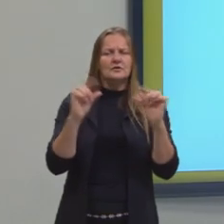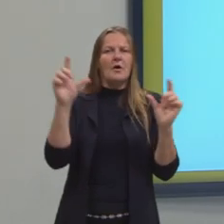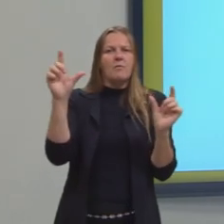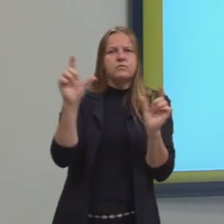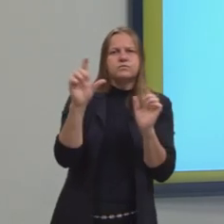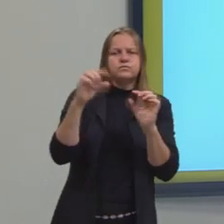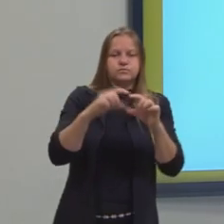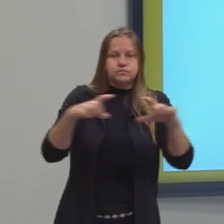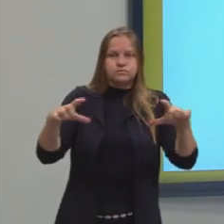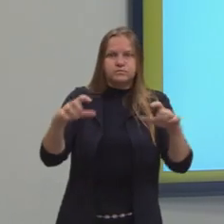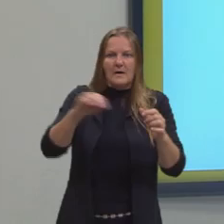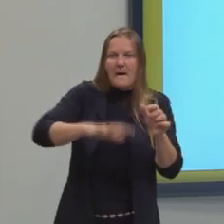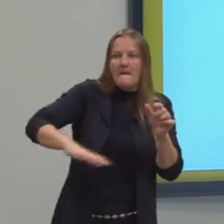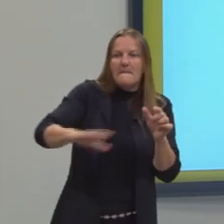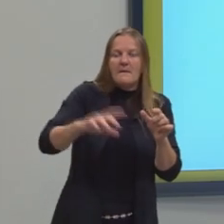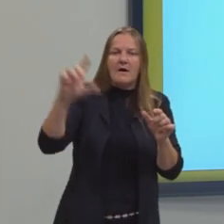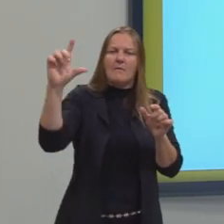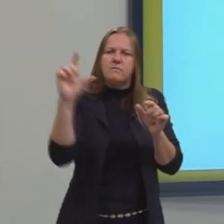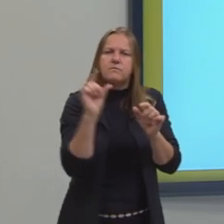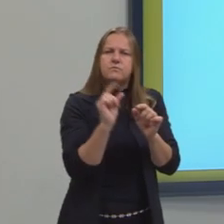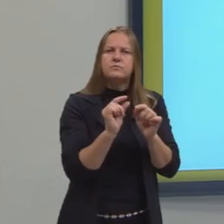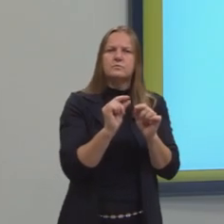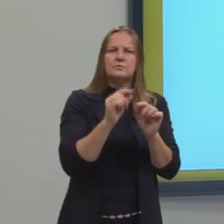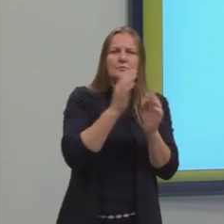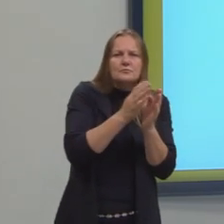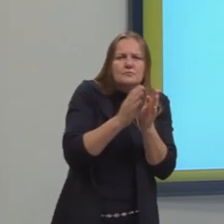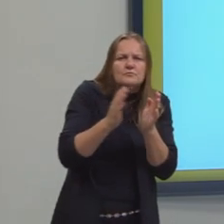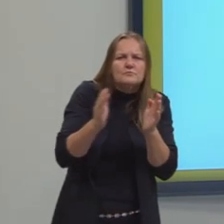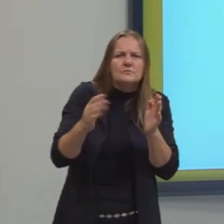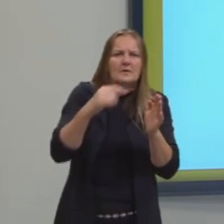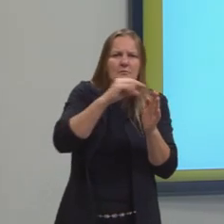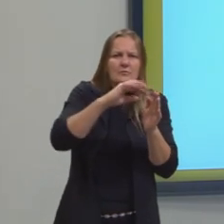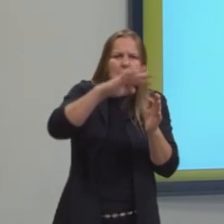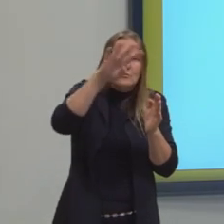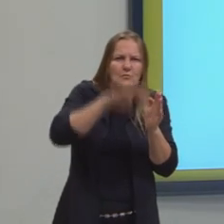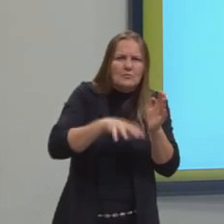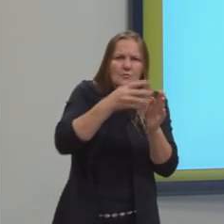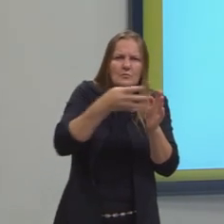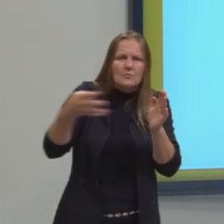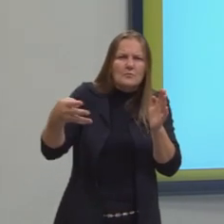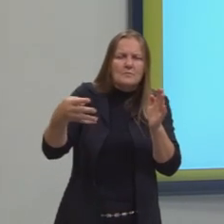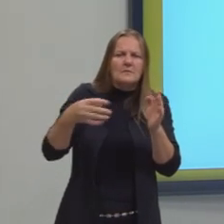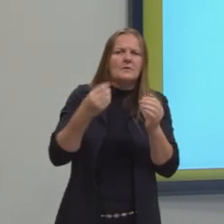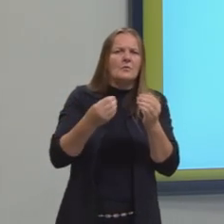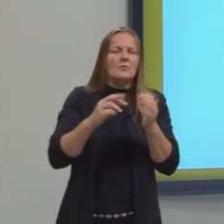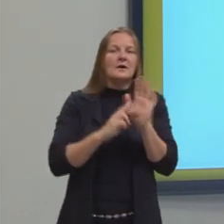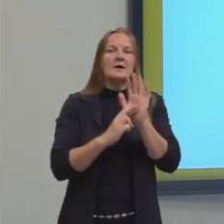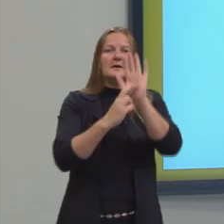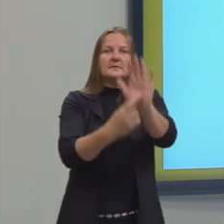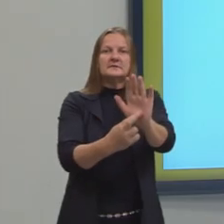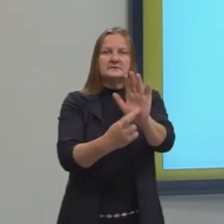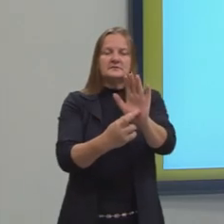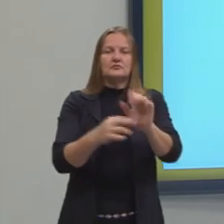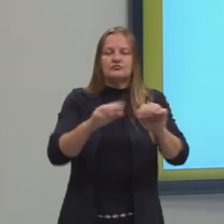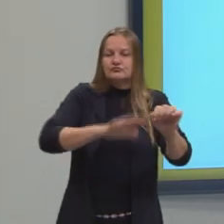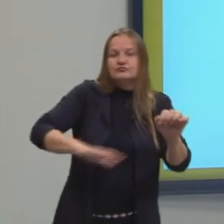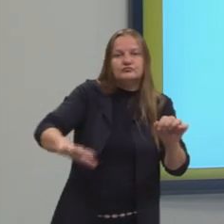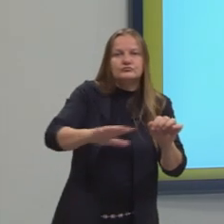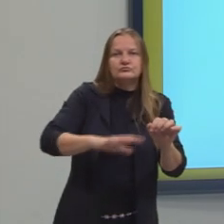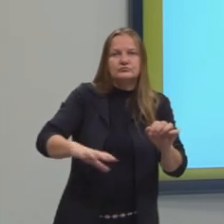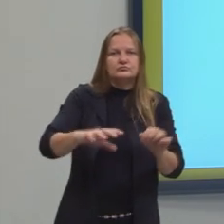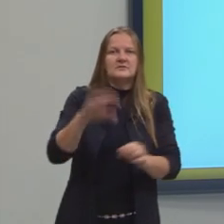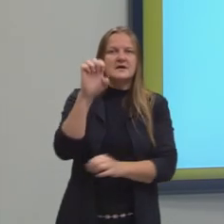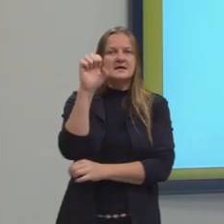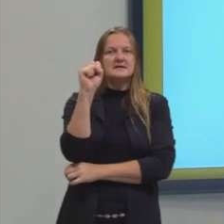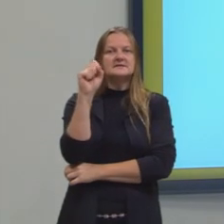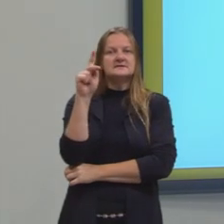forma mais acurada possível. Então, cartografia, então, se preocupa com a representação de alguns espaços. Geralmente, a gente pensa